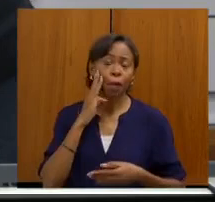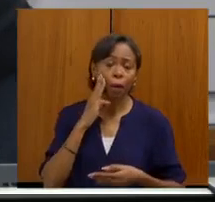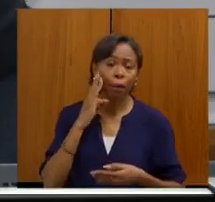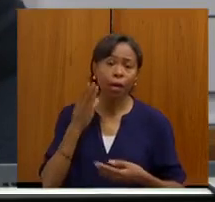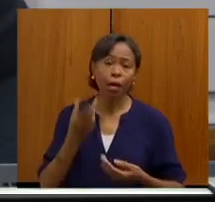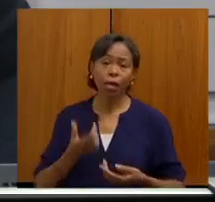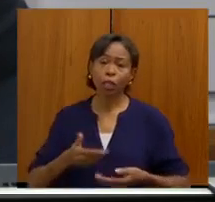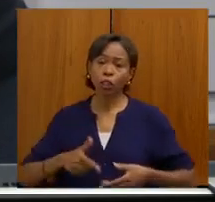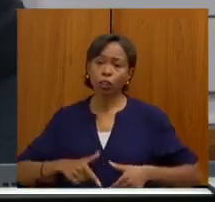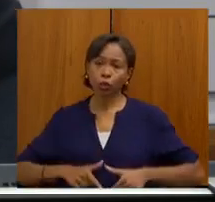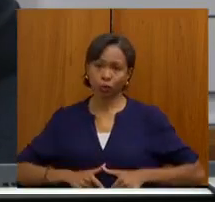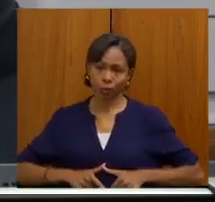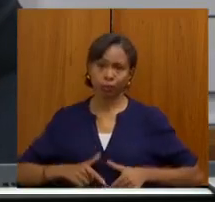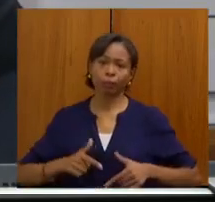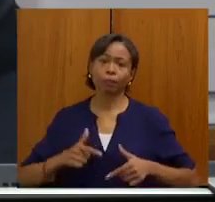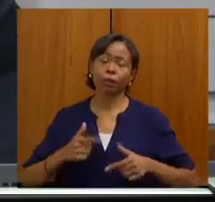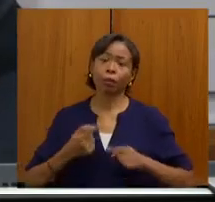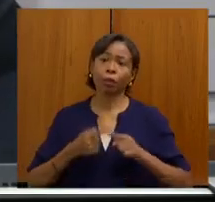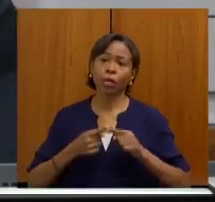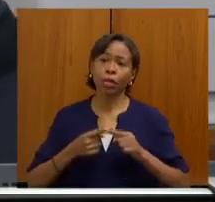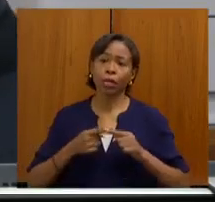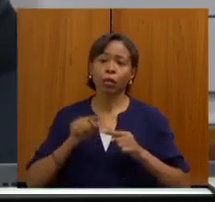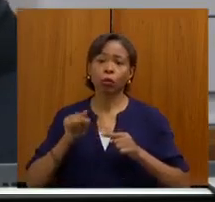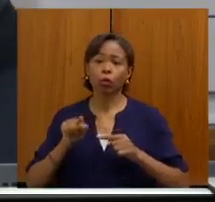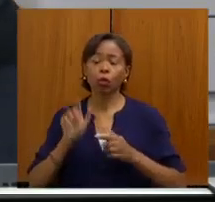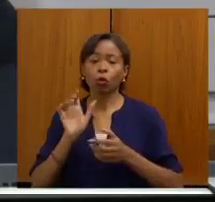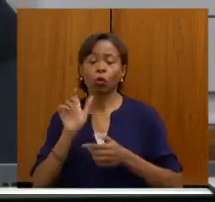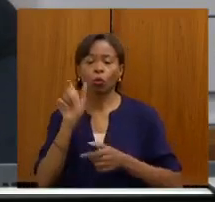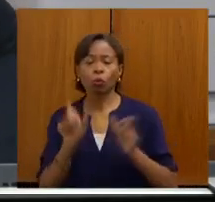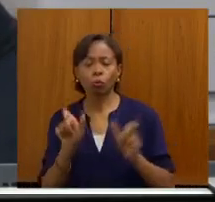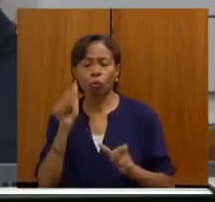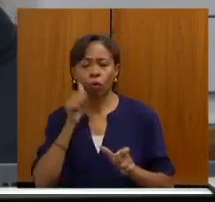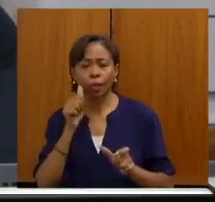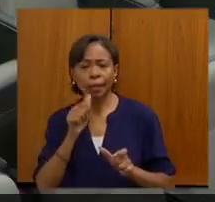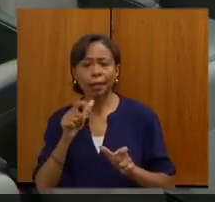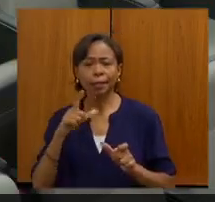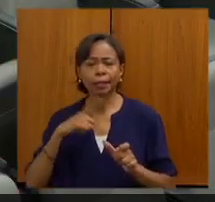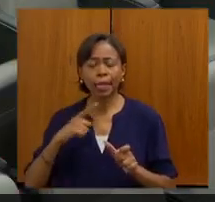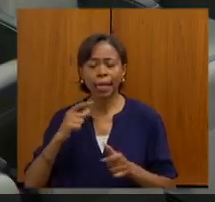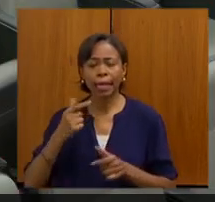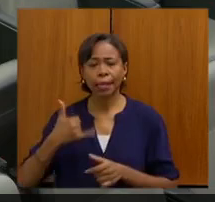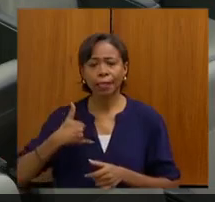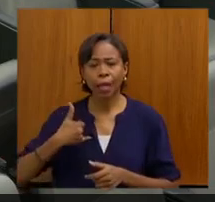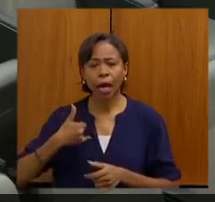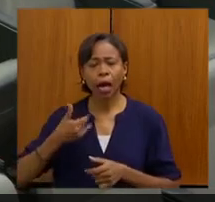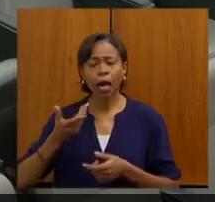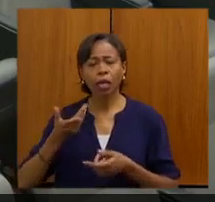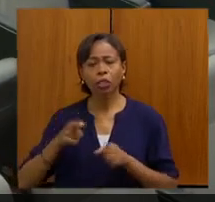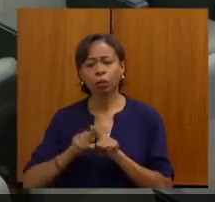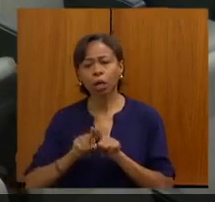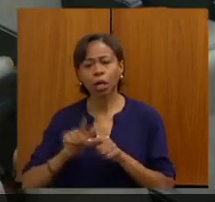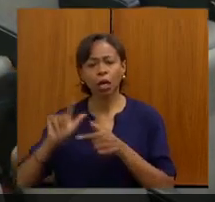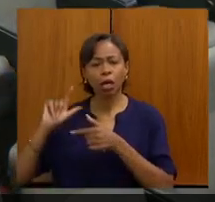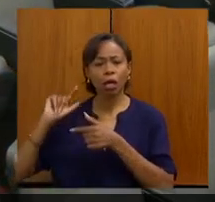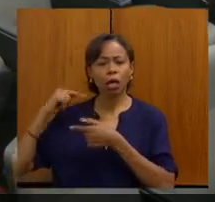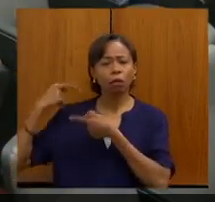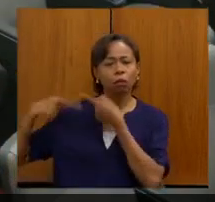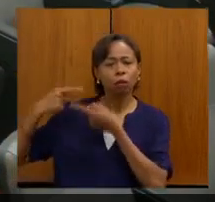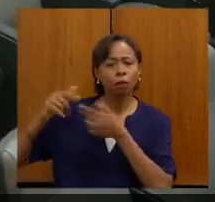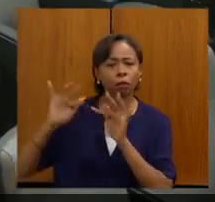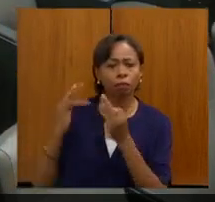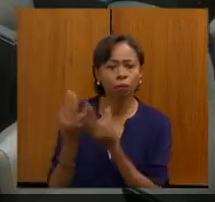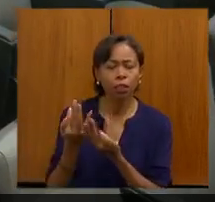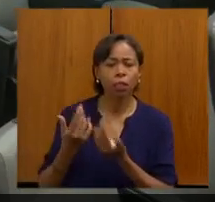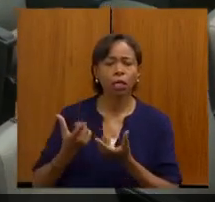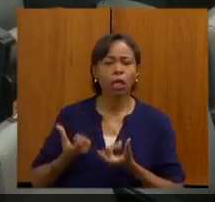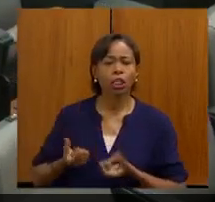Quantas mulheres com a idade tal, ou com história familiar de câncer, fizeram mamografia no tempo certo? Então, são as